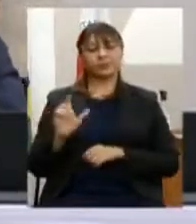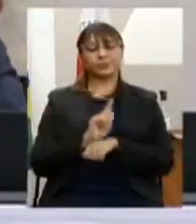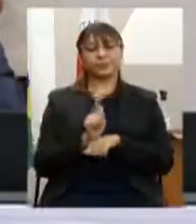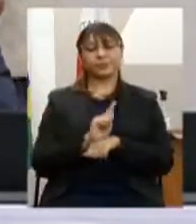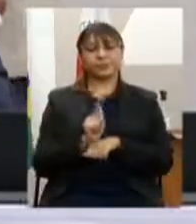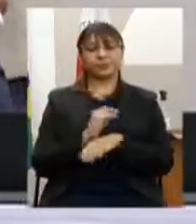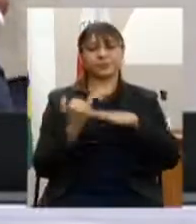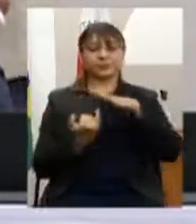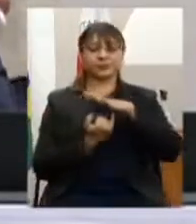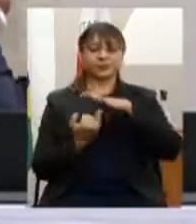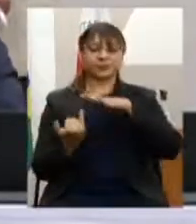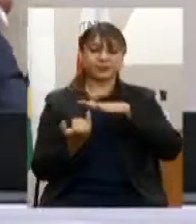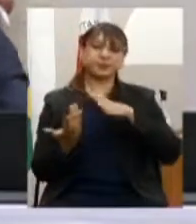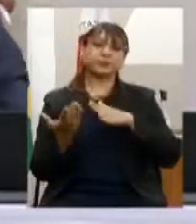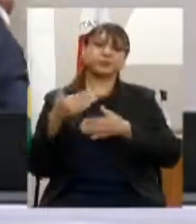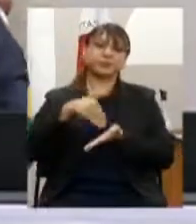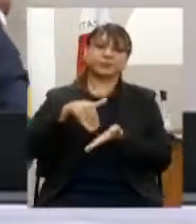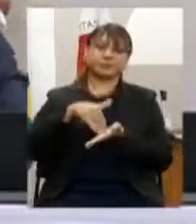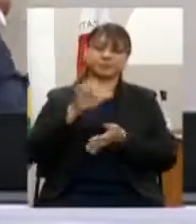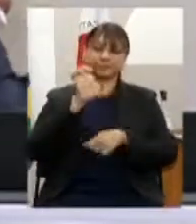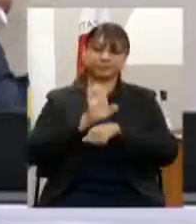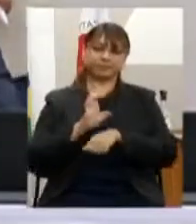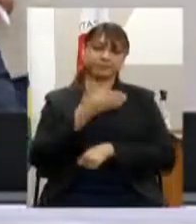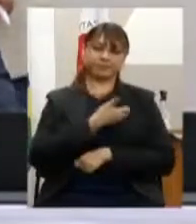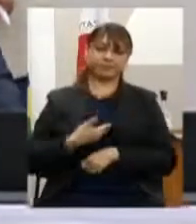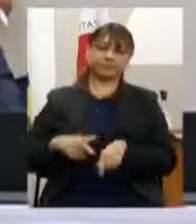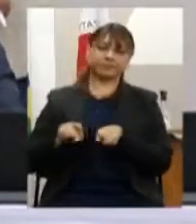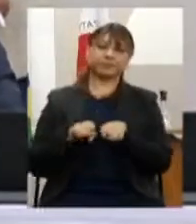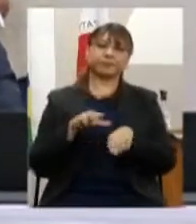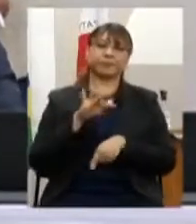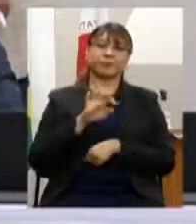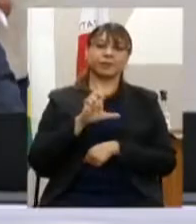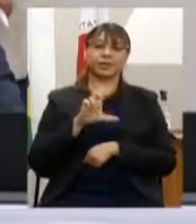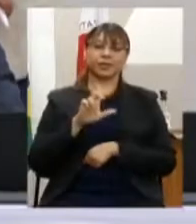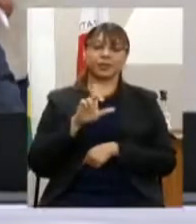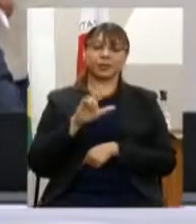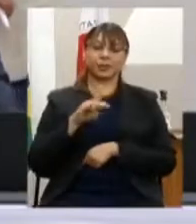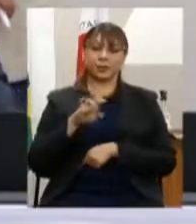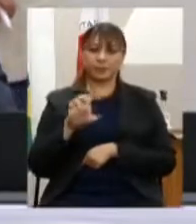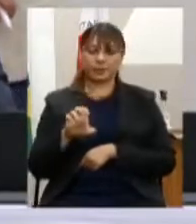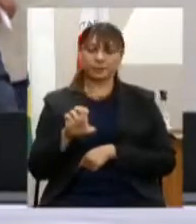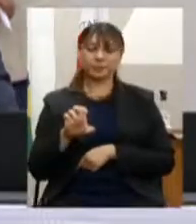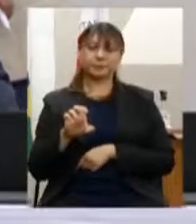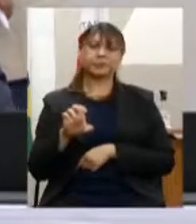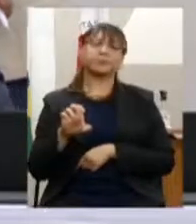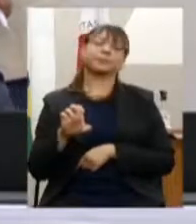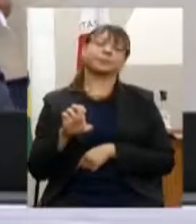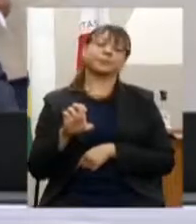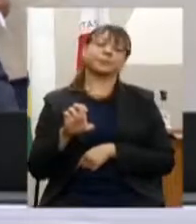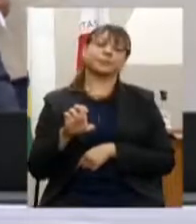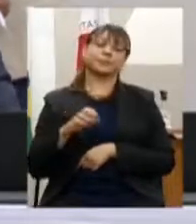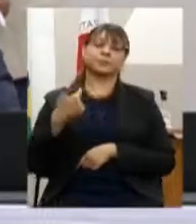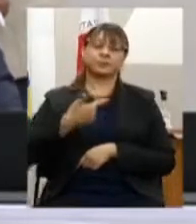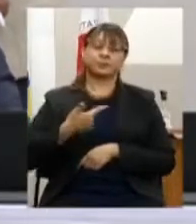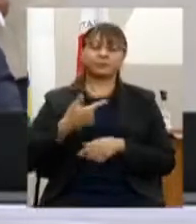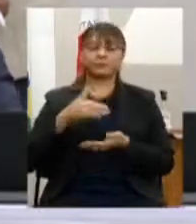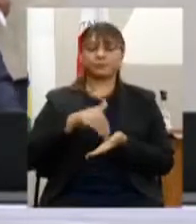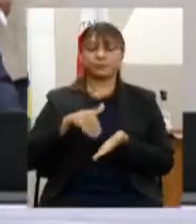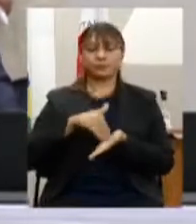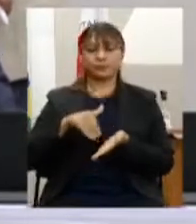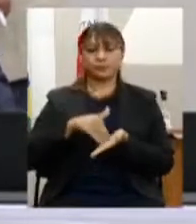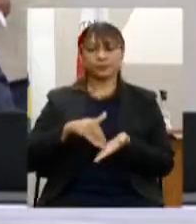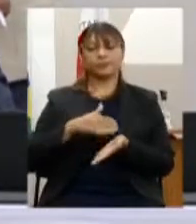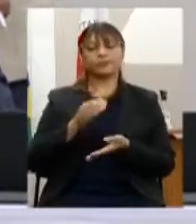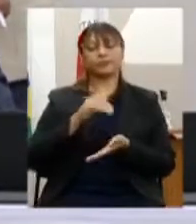Secretaria de Estado de Governo, Felipe Magno Parreiras de Souza, subsecretário da Subsecretaria de